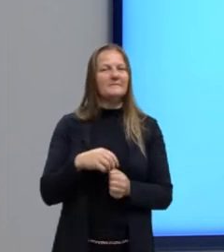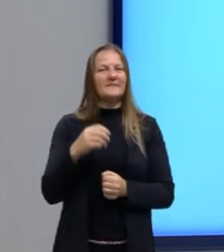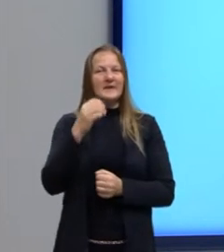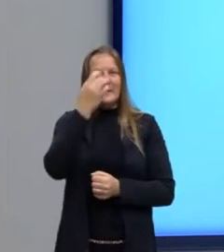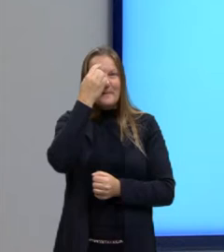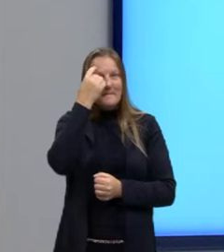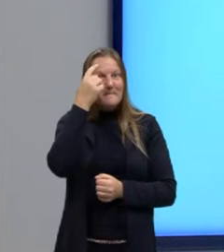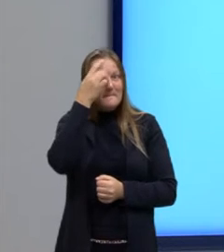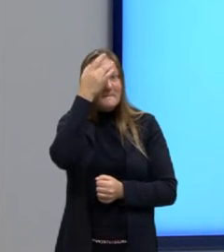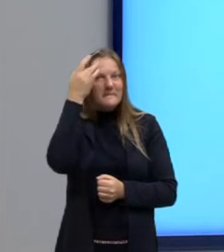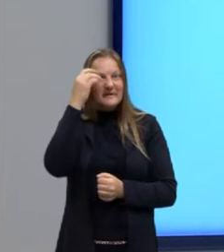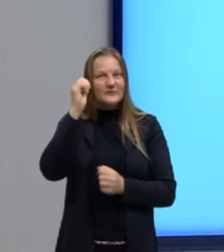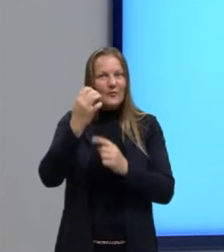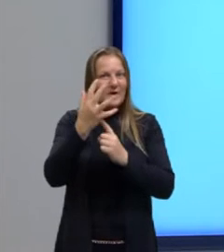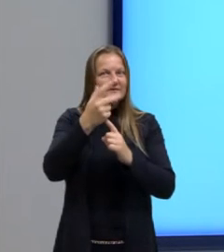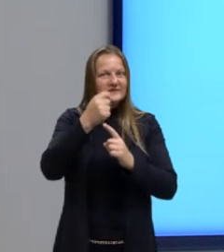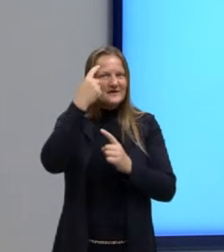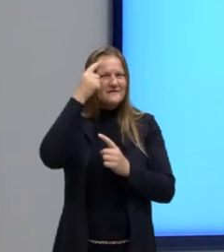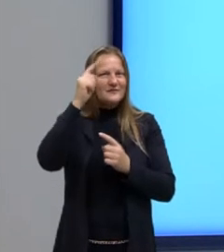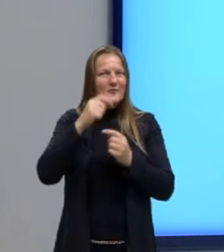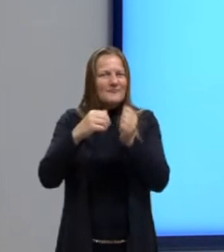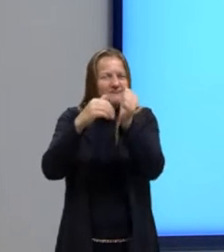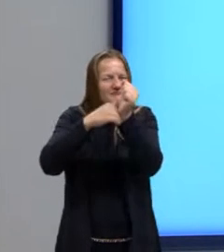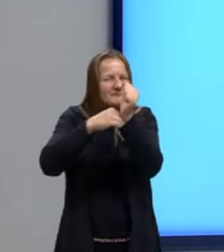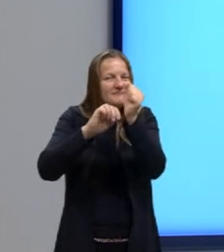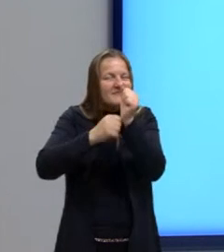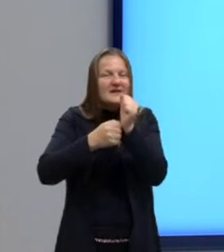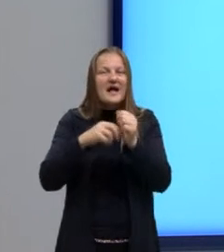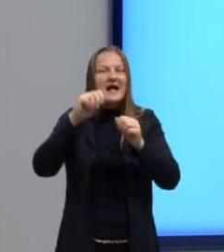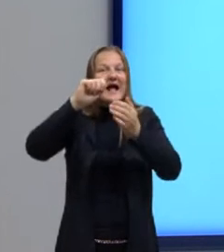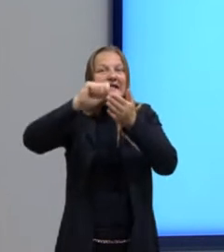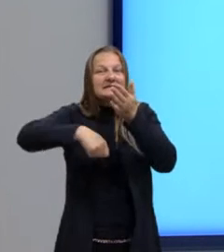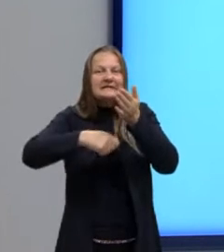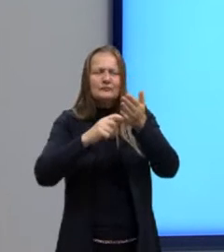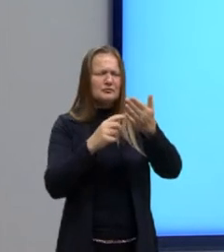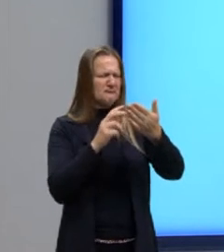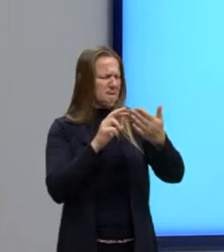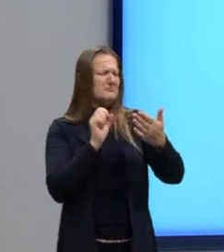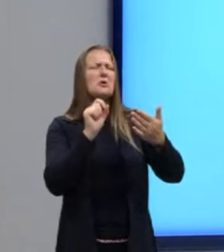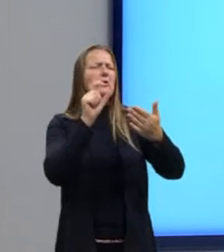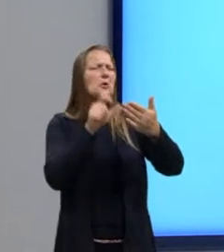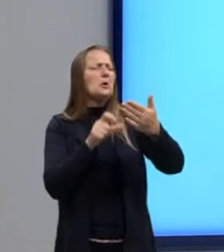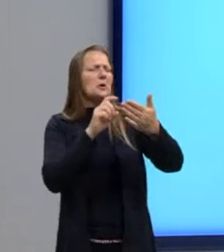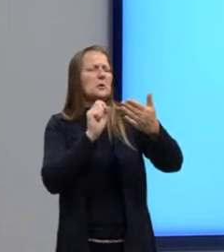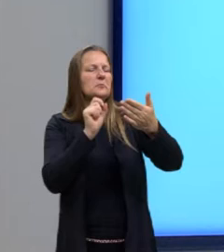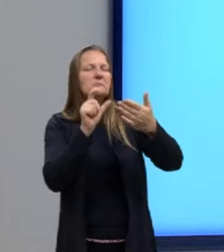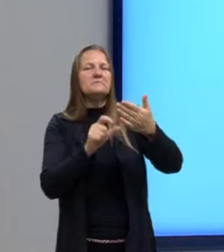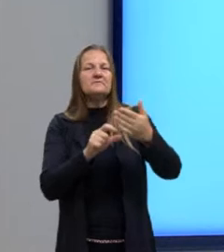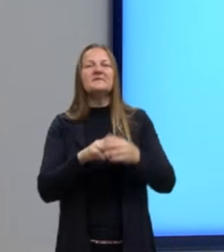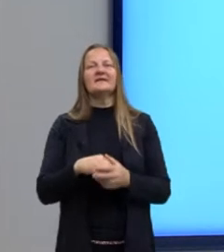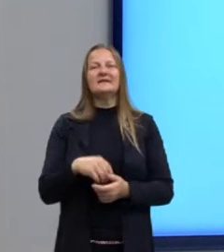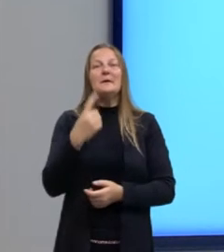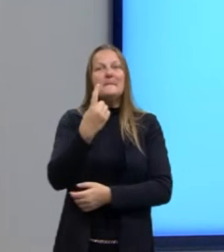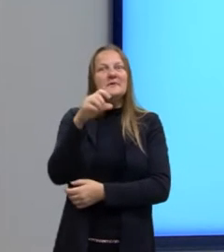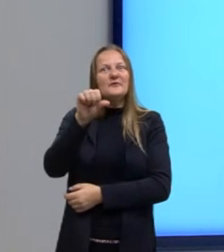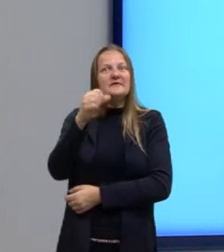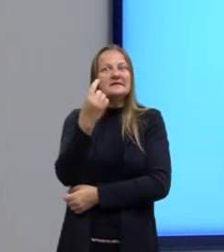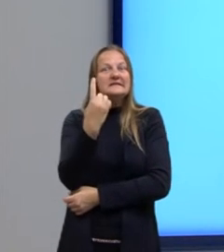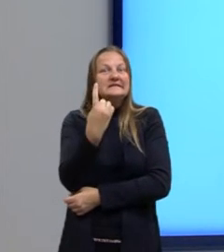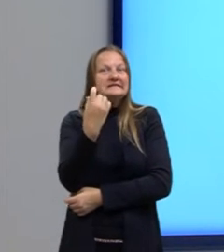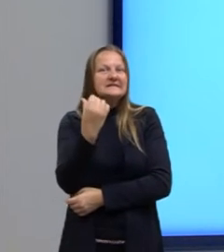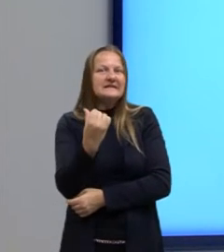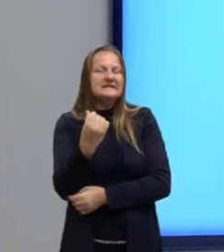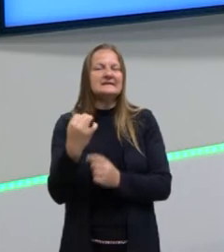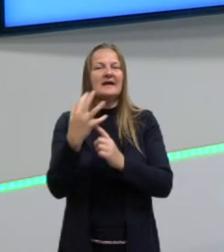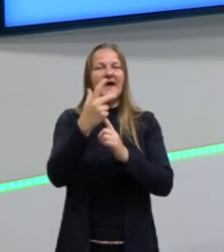essa semelhança entre esse movimento da dadaísmo lá de 1916 e a